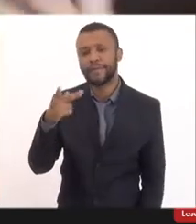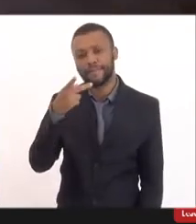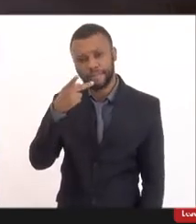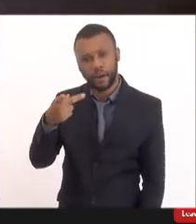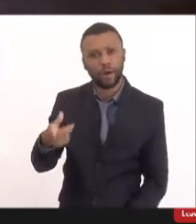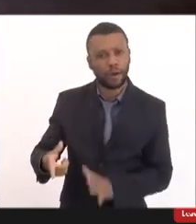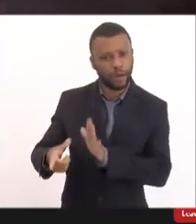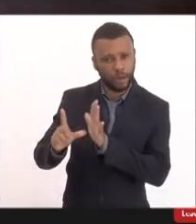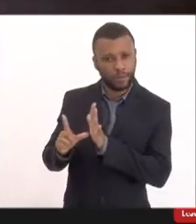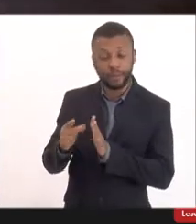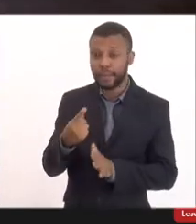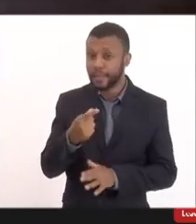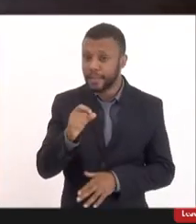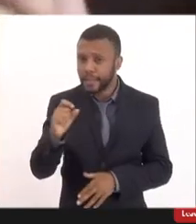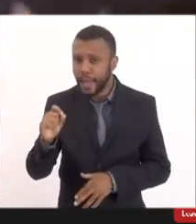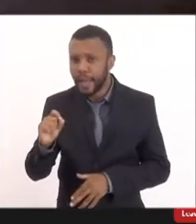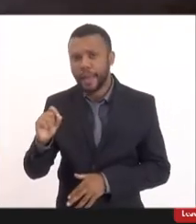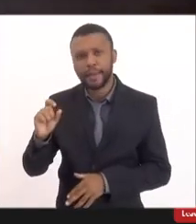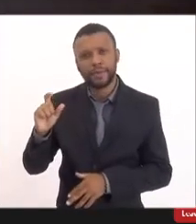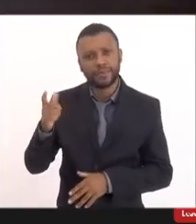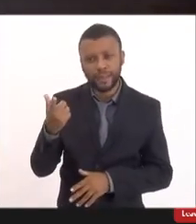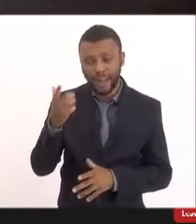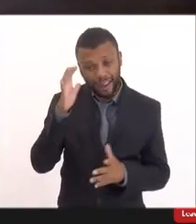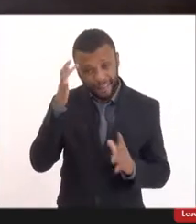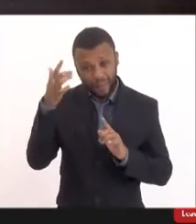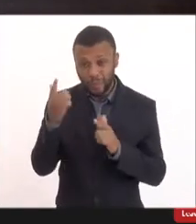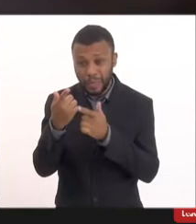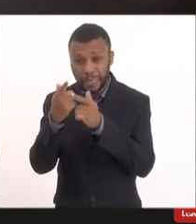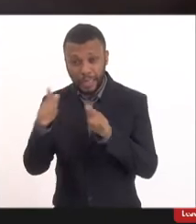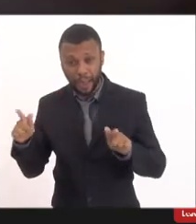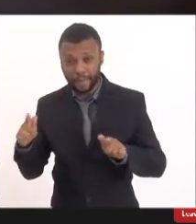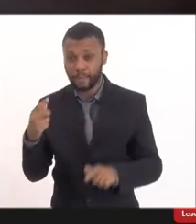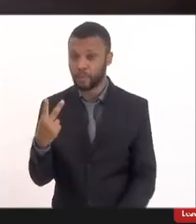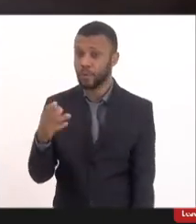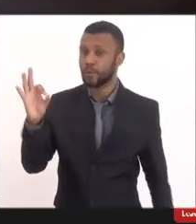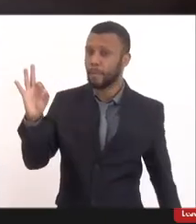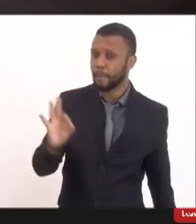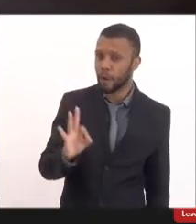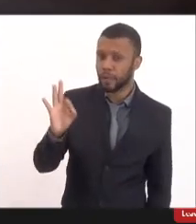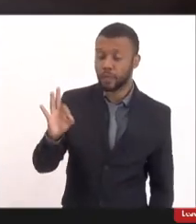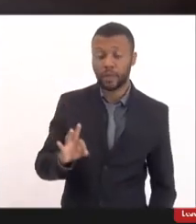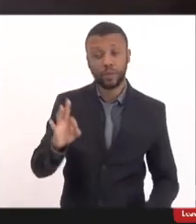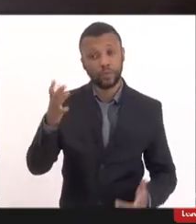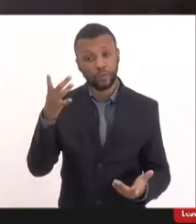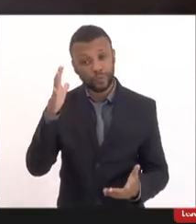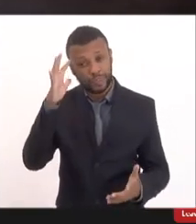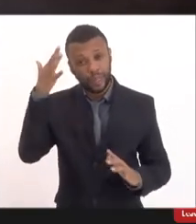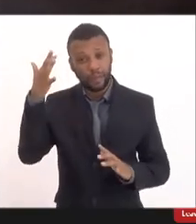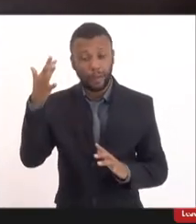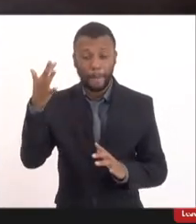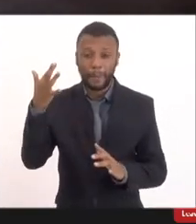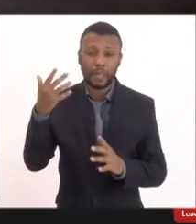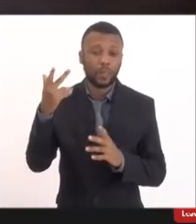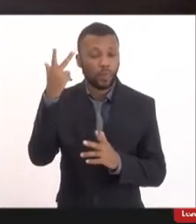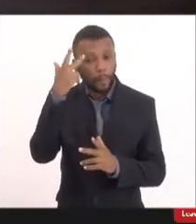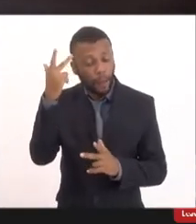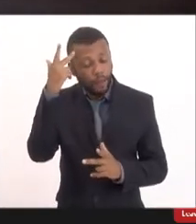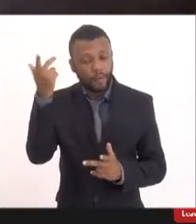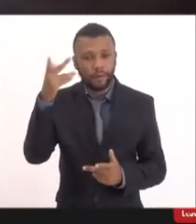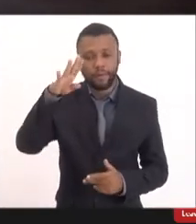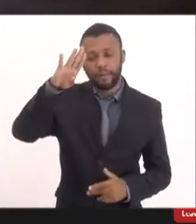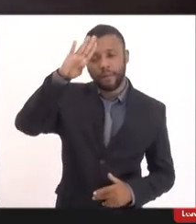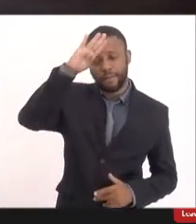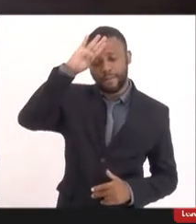graves 2% nos relatos de eventos graves os sintomas e sinais mais comuns foram febre vômitos